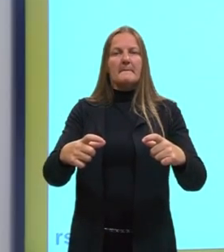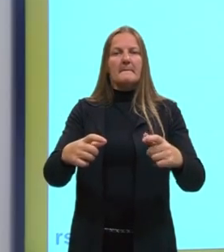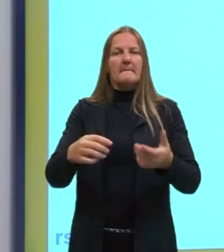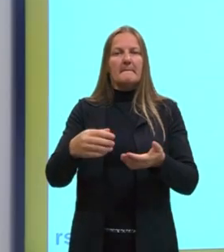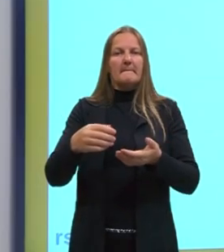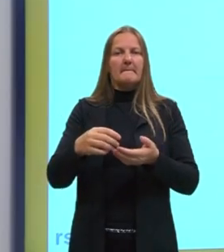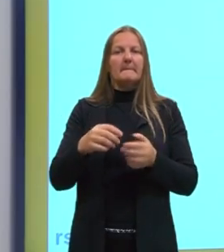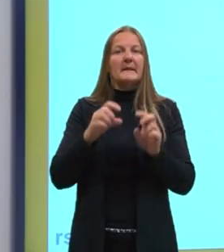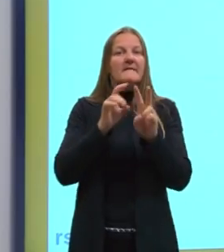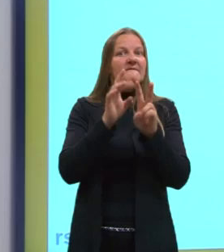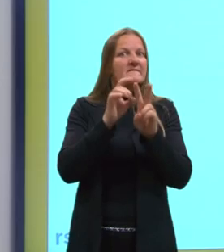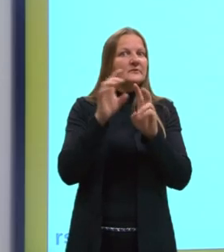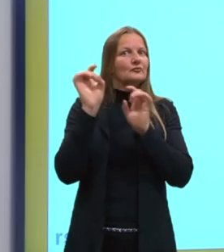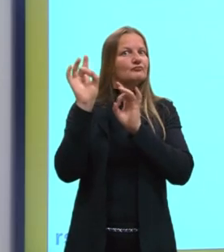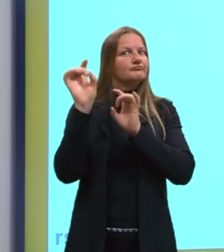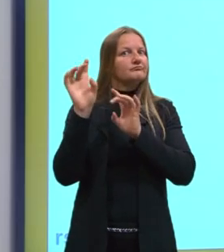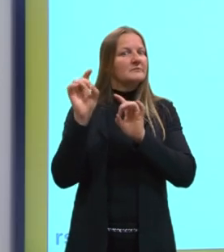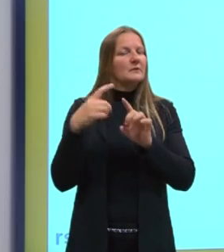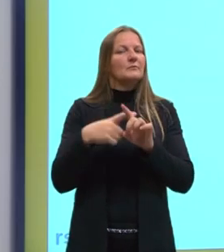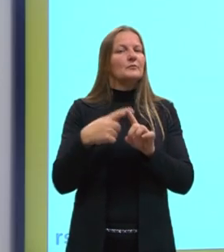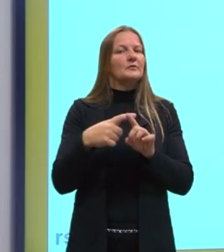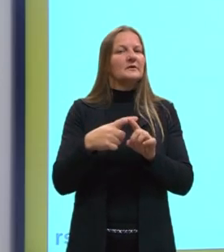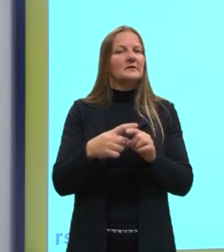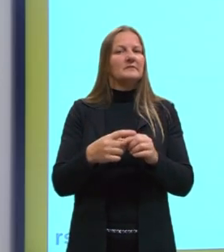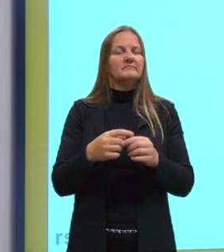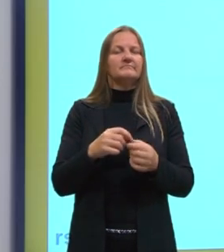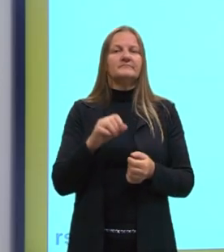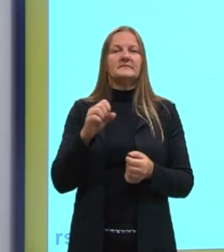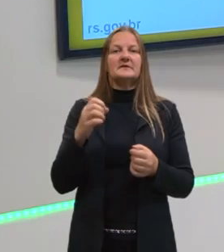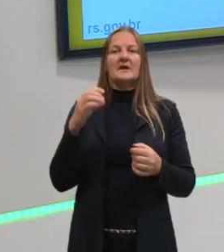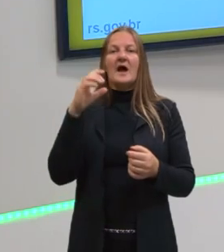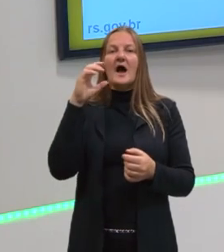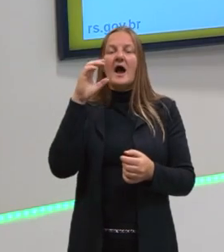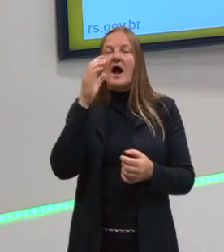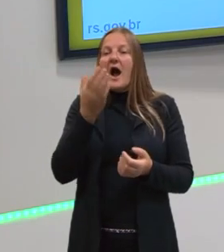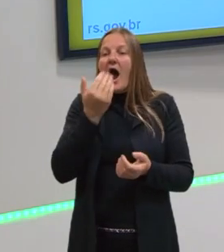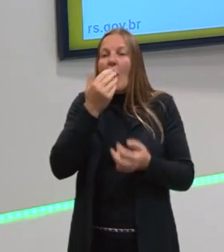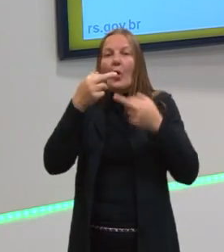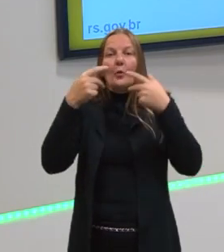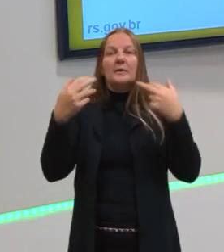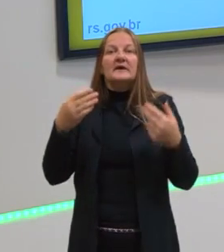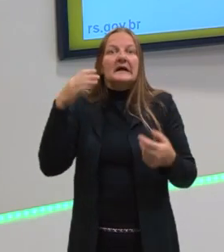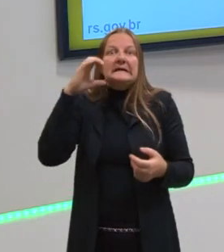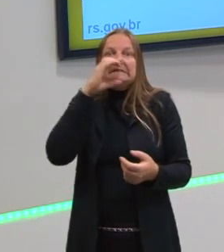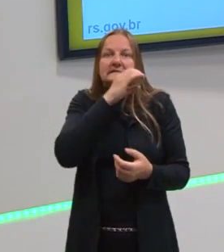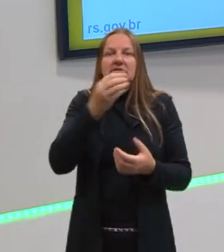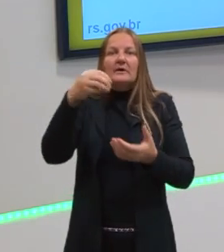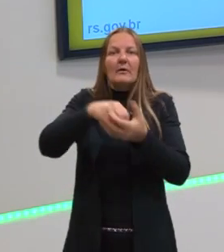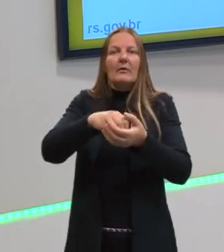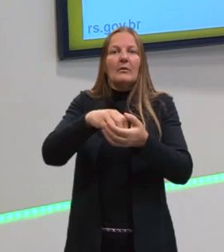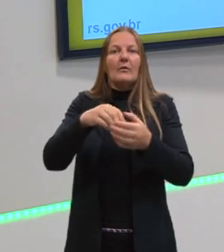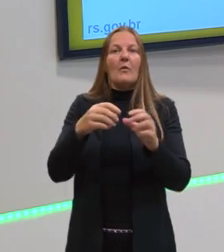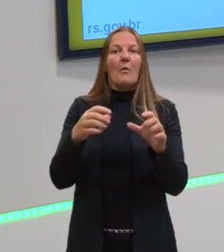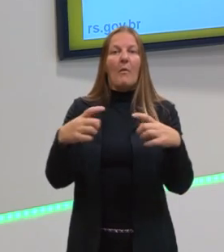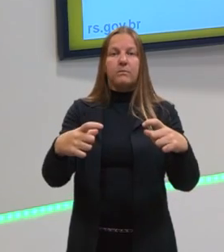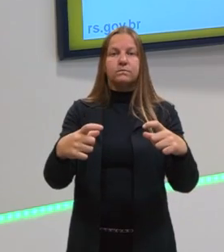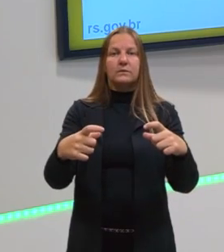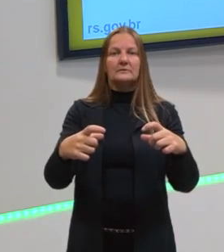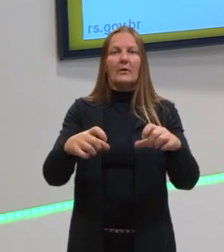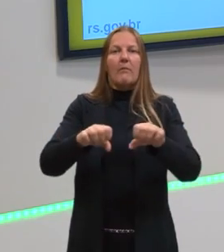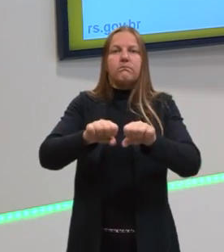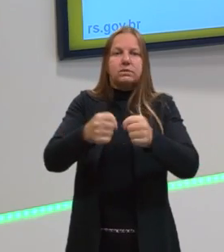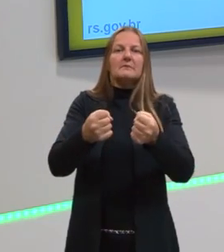é esse vidro aqui em específico. Porque o que aconteceria, gente? Toda vez que a gente colocasse a comida quente no prato, esse prato